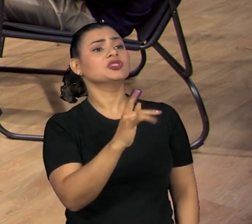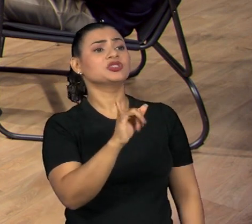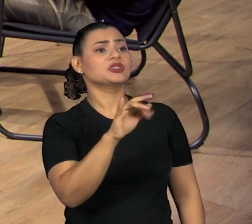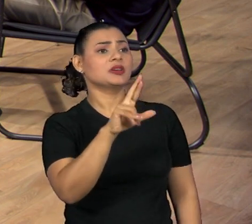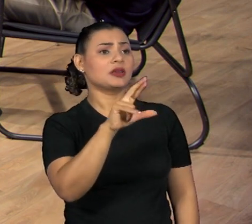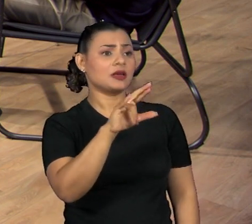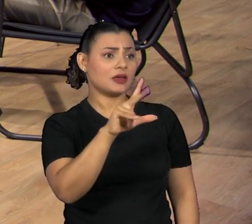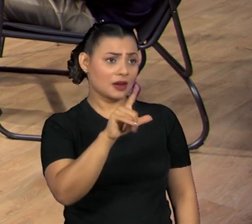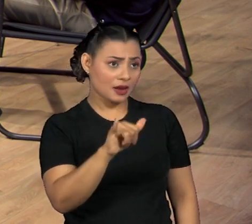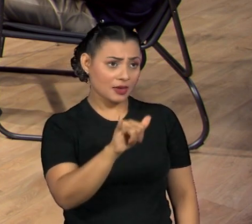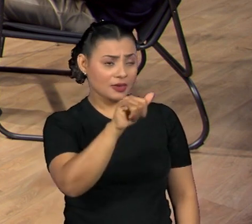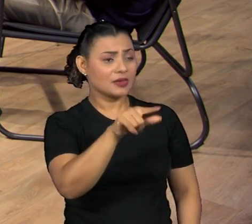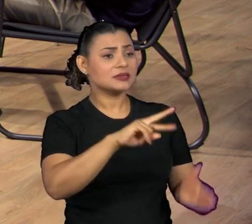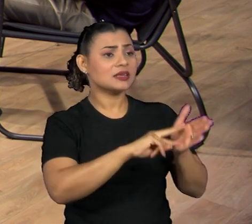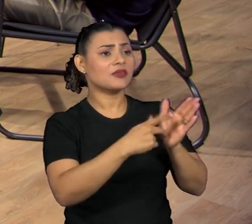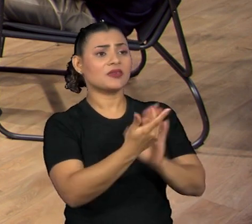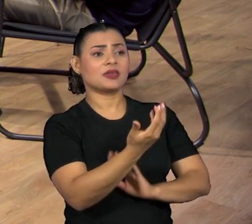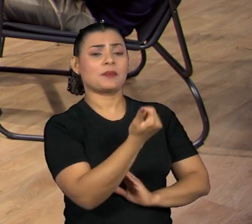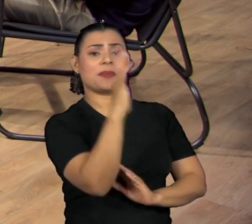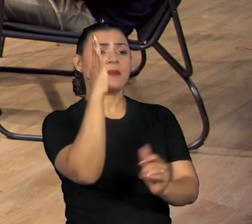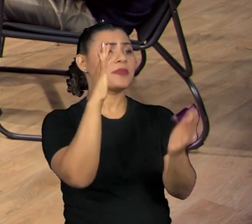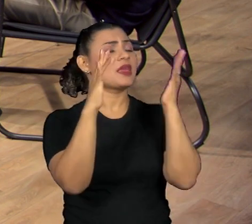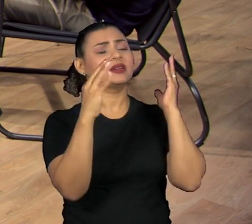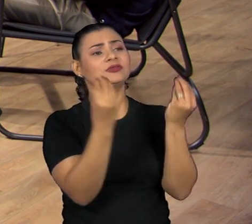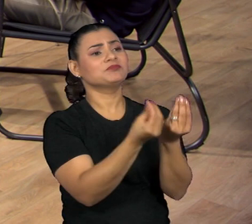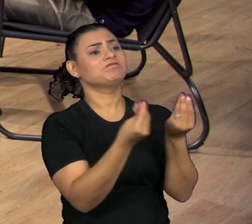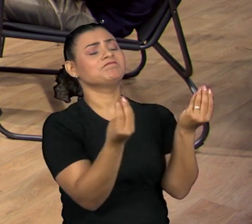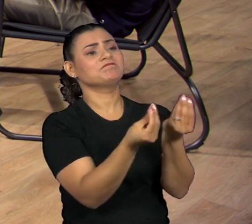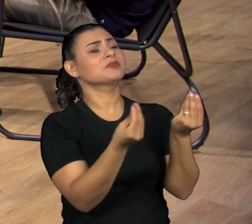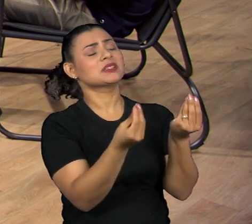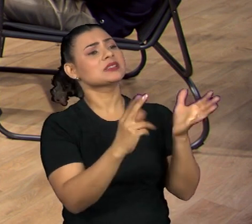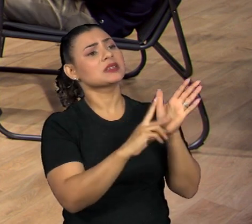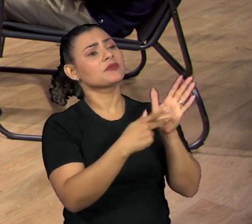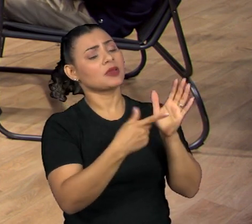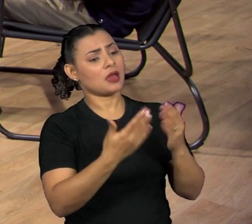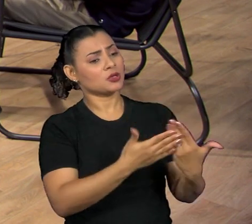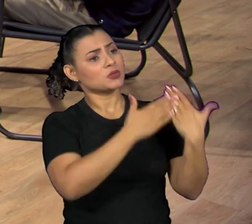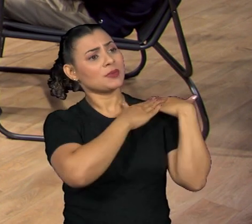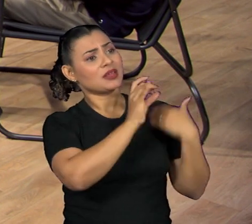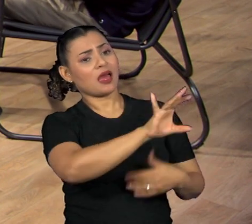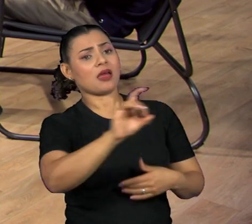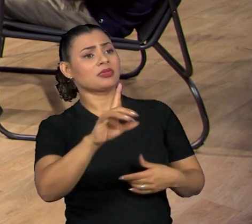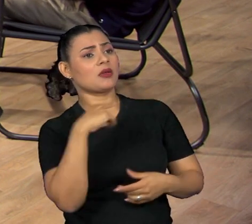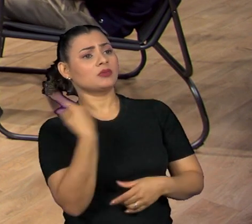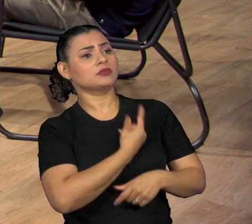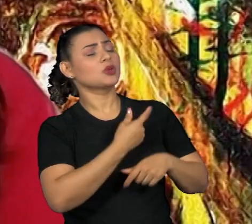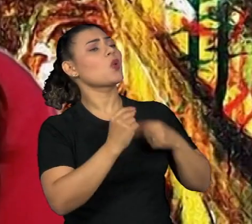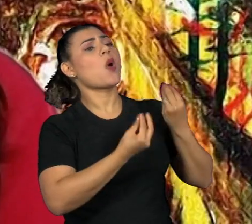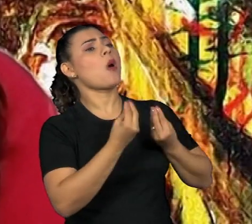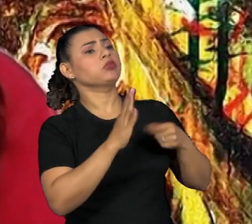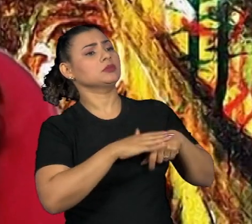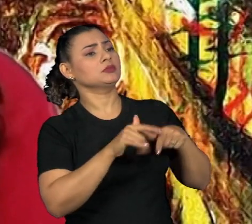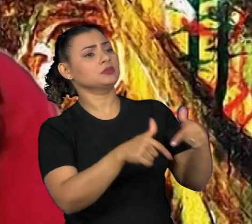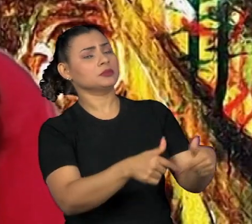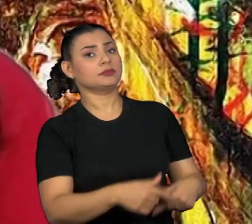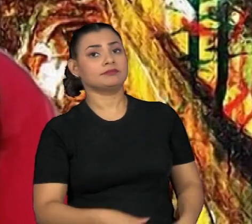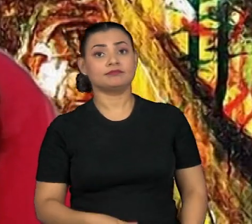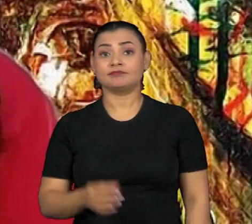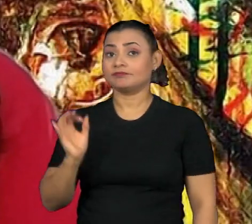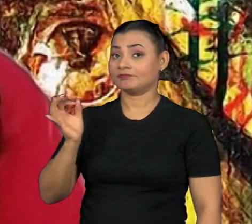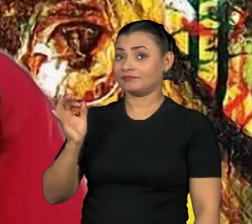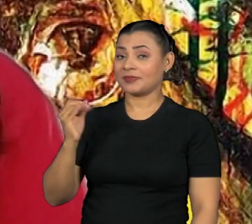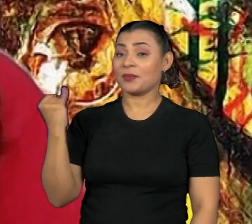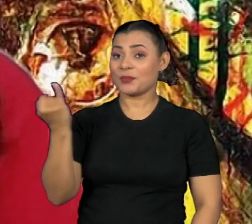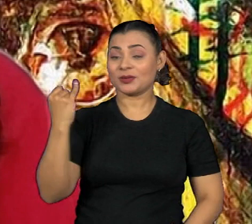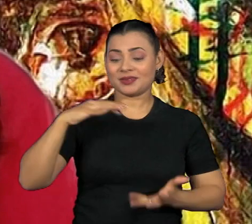significa? E mais, qual é o papel de cada um de nós quando falamos disso? Eu acho que quando nós falamos da